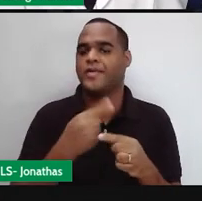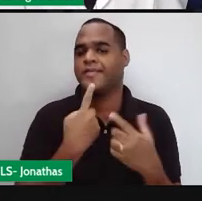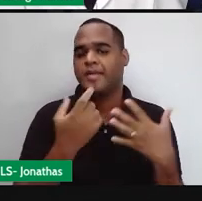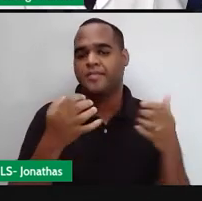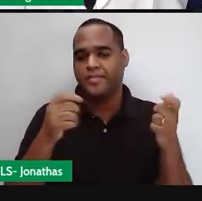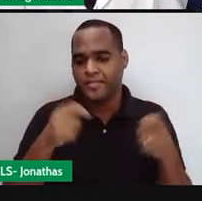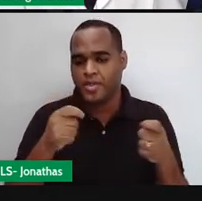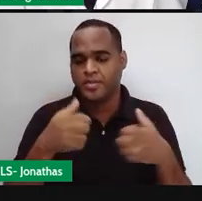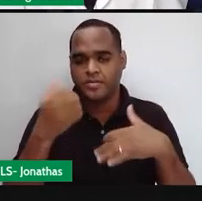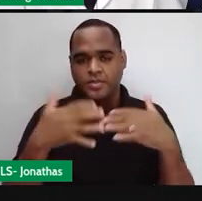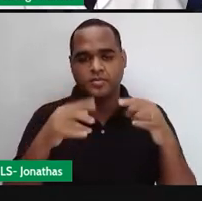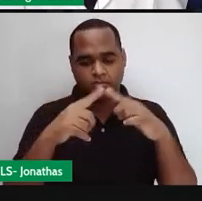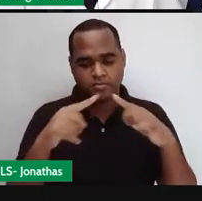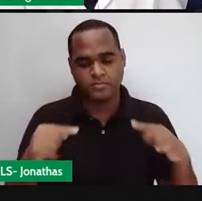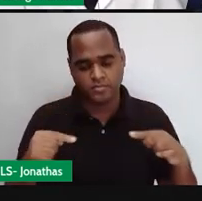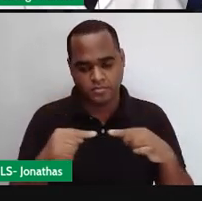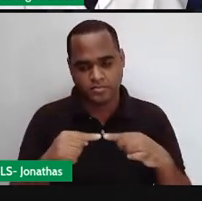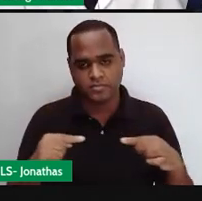Vamos medir aqui, ó.